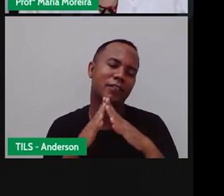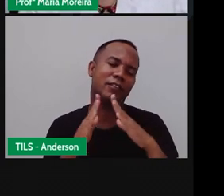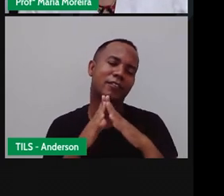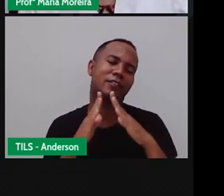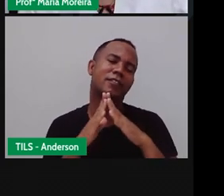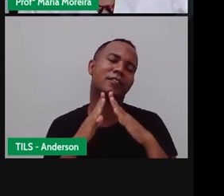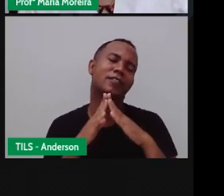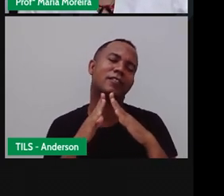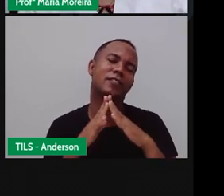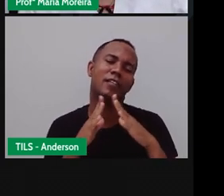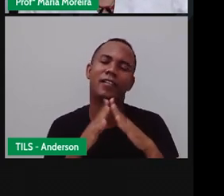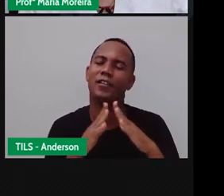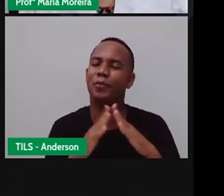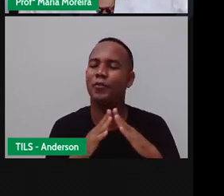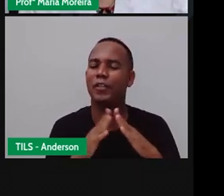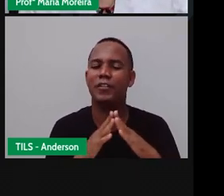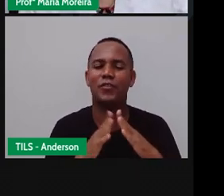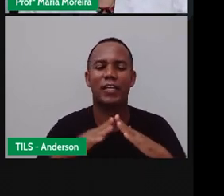Eu prefiro a comida